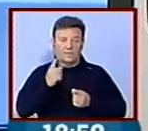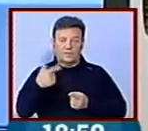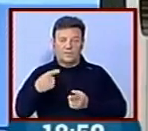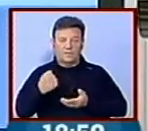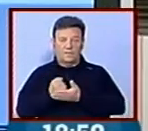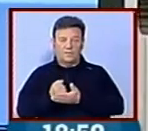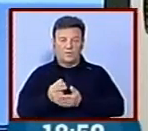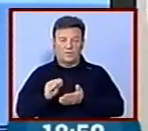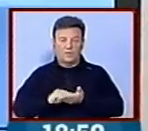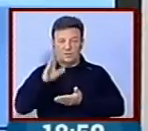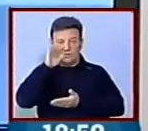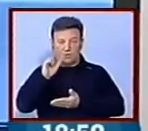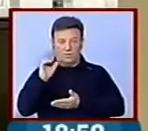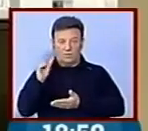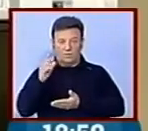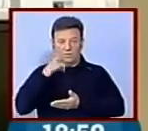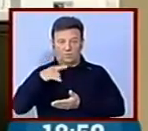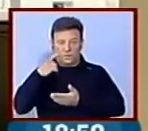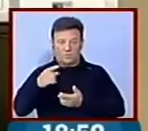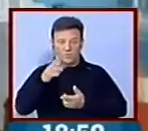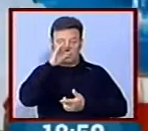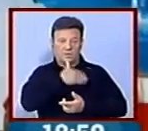Estado do Turismo e do Ministério da Saúde.